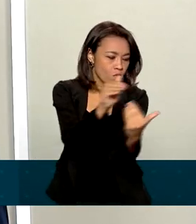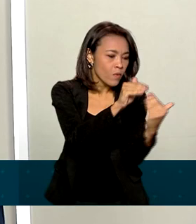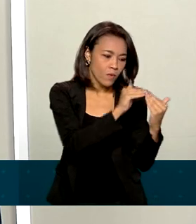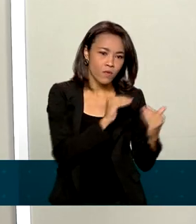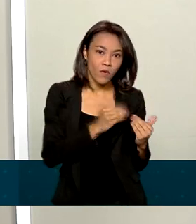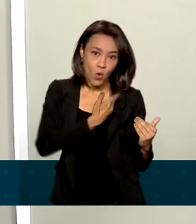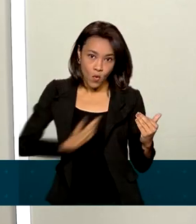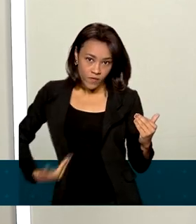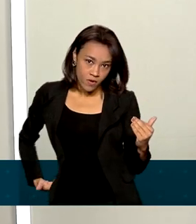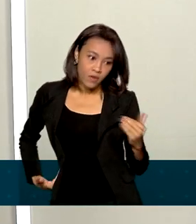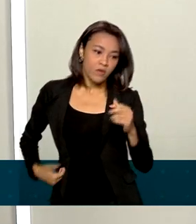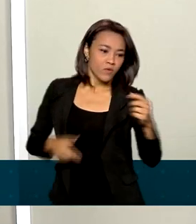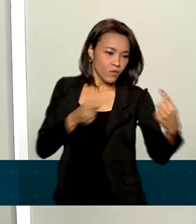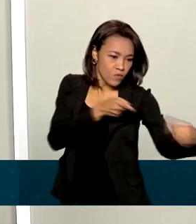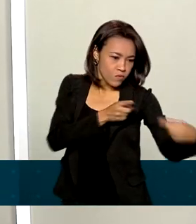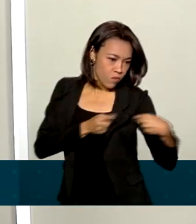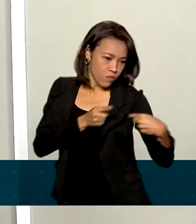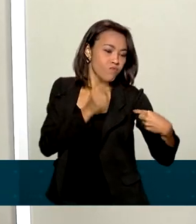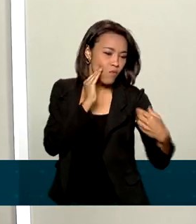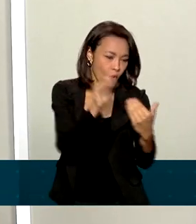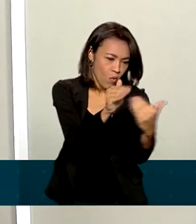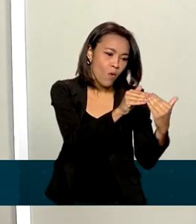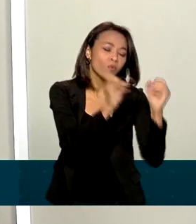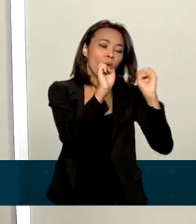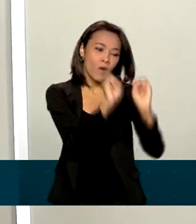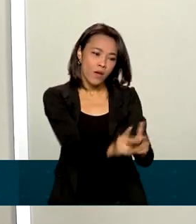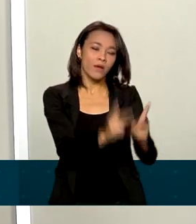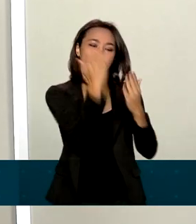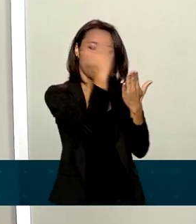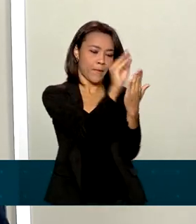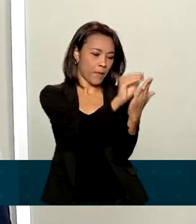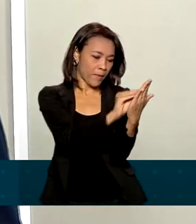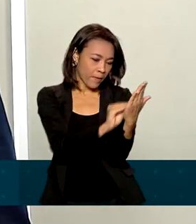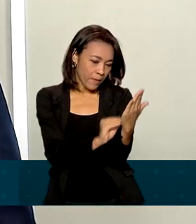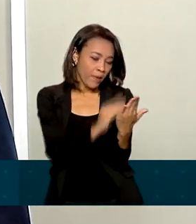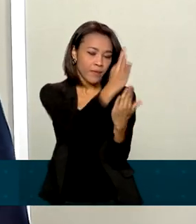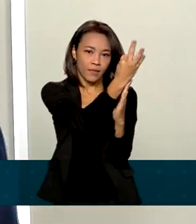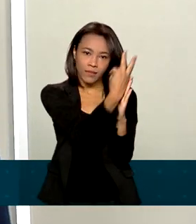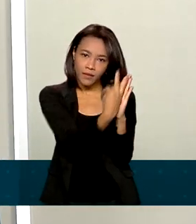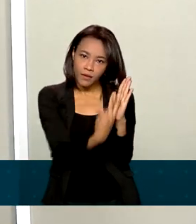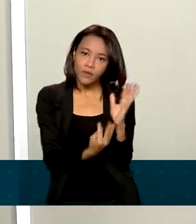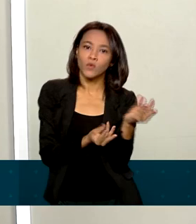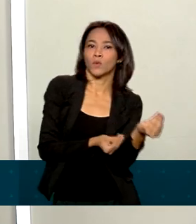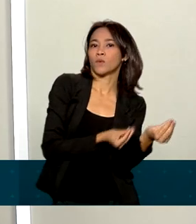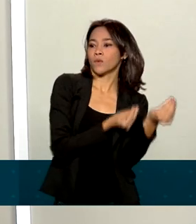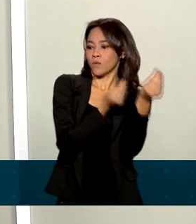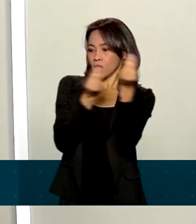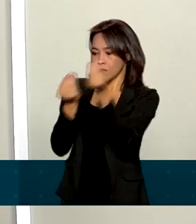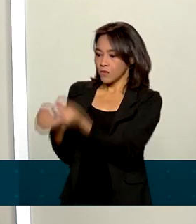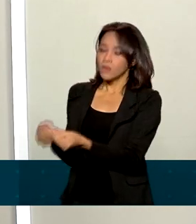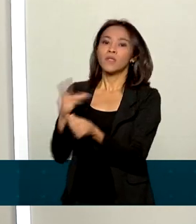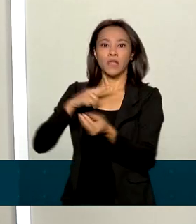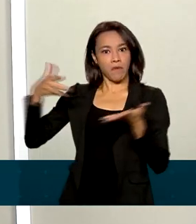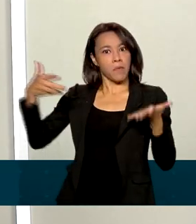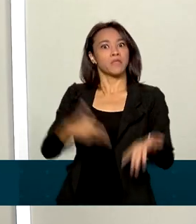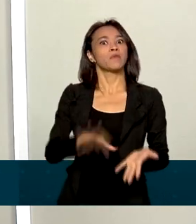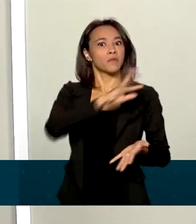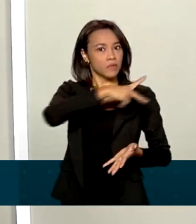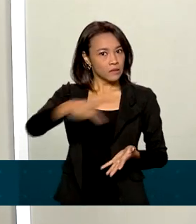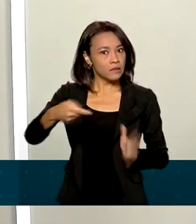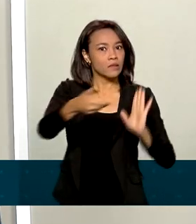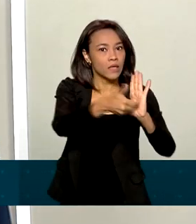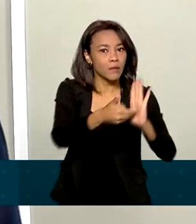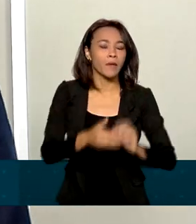governo e a oposição chegaram a consenso com a intermediação e participação muito ativa do presidente da Câmara, Arthur Lira.